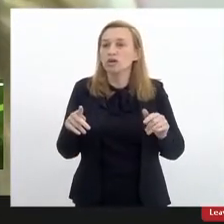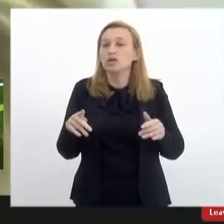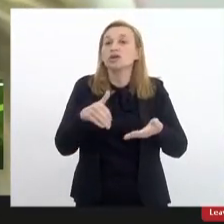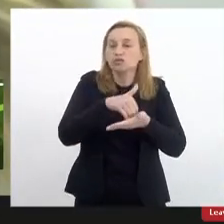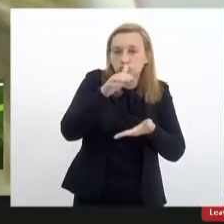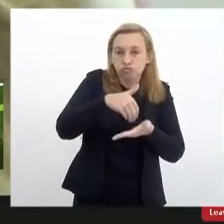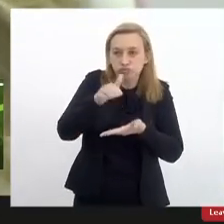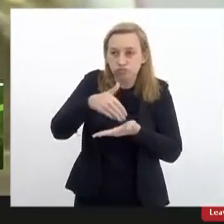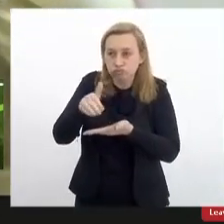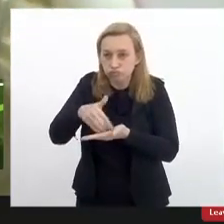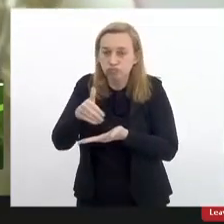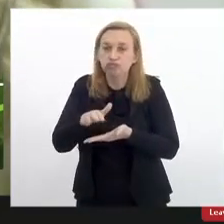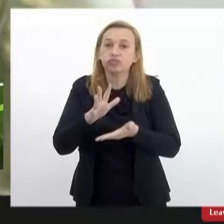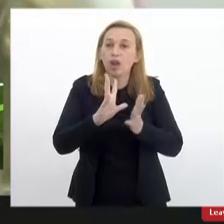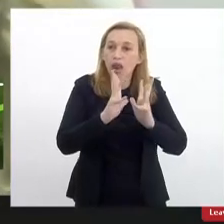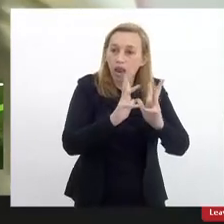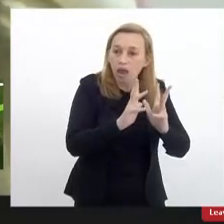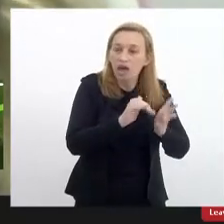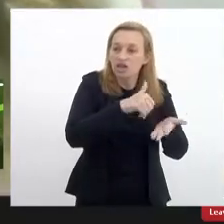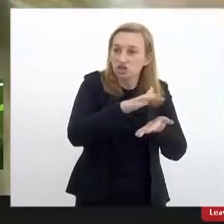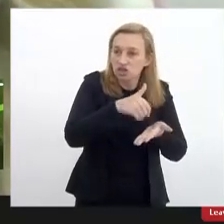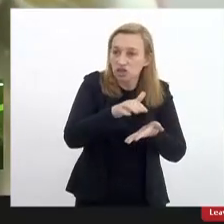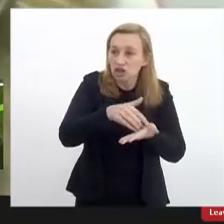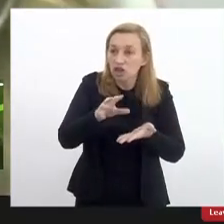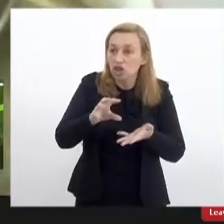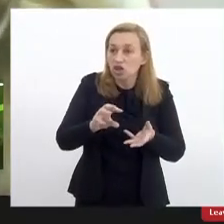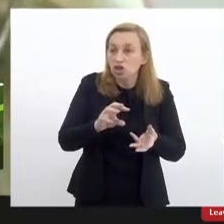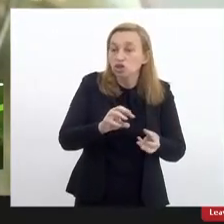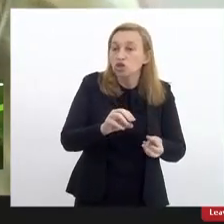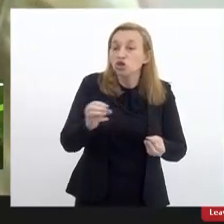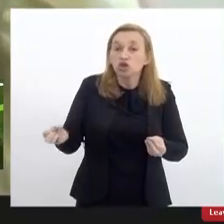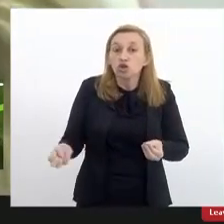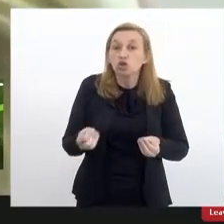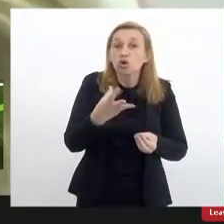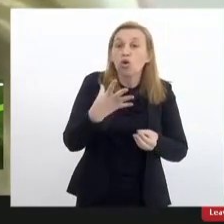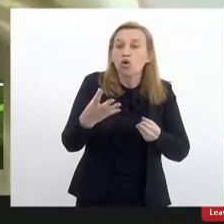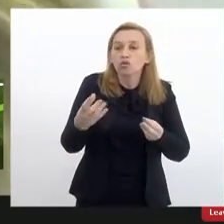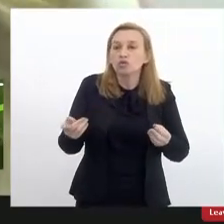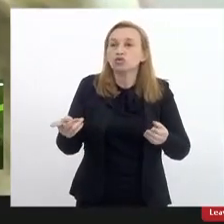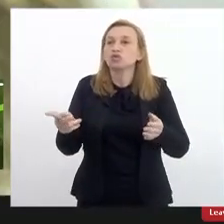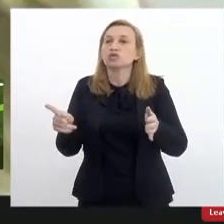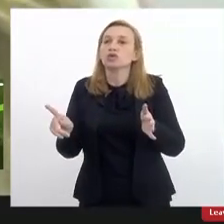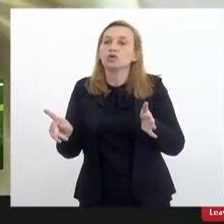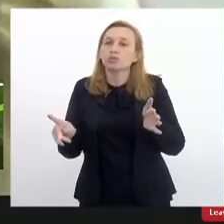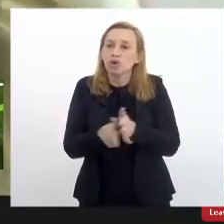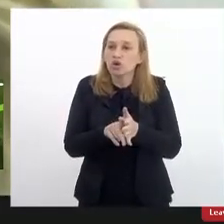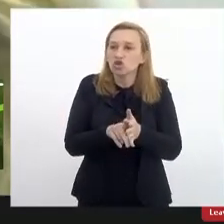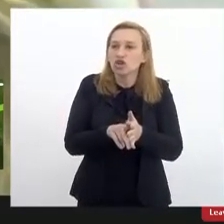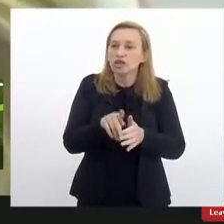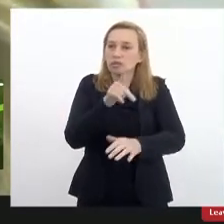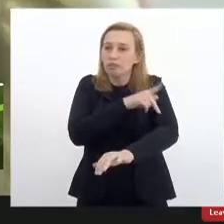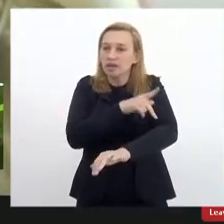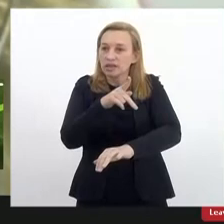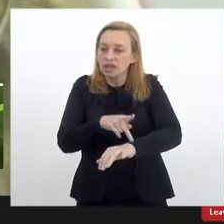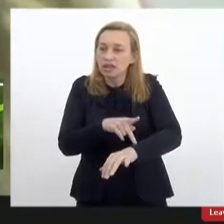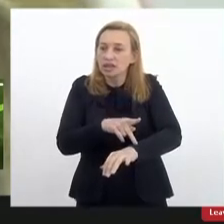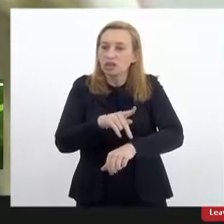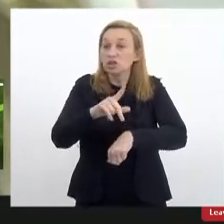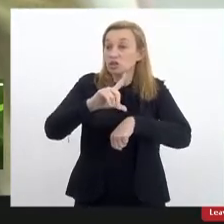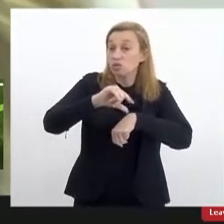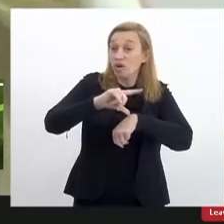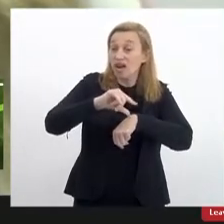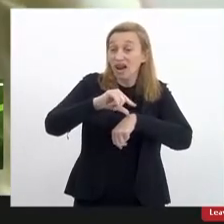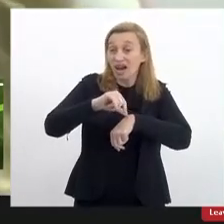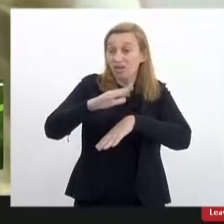mesmo enxugados e colocados em novos projetos pedagógicos que suprimem as cargas horárias e